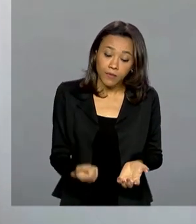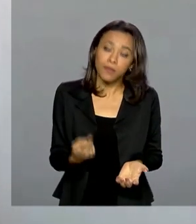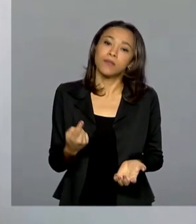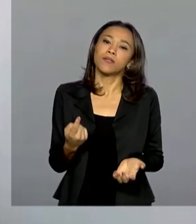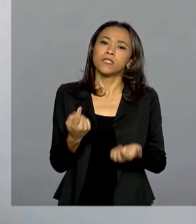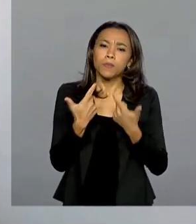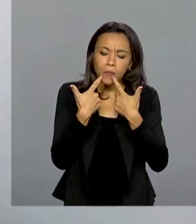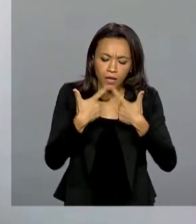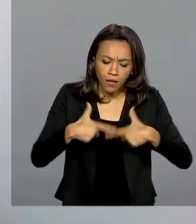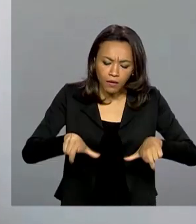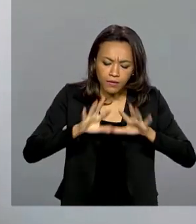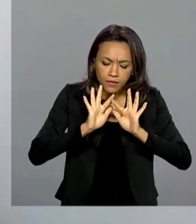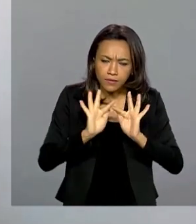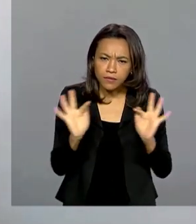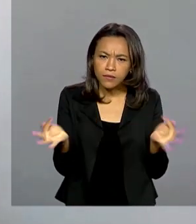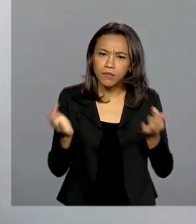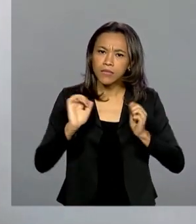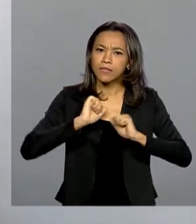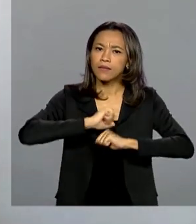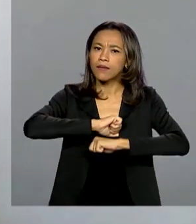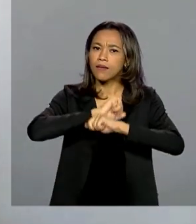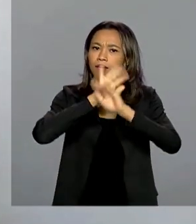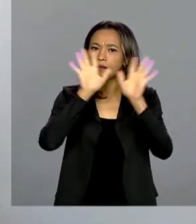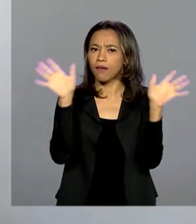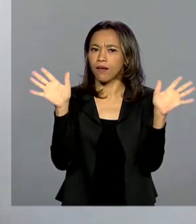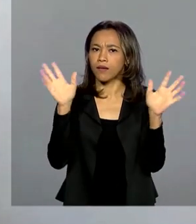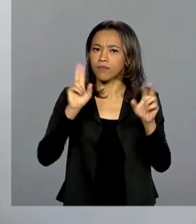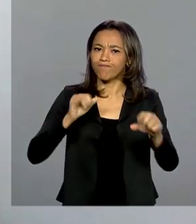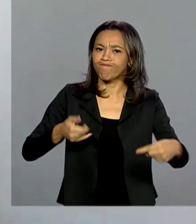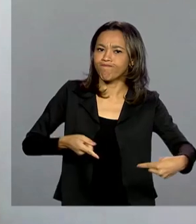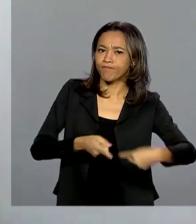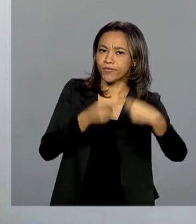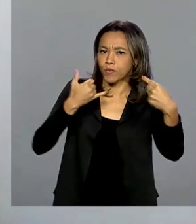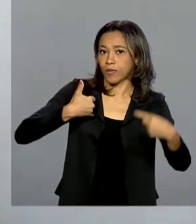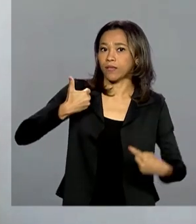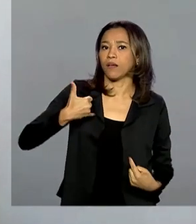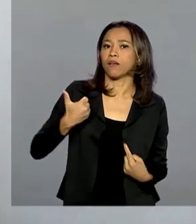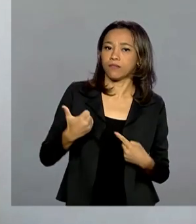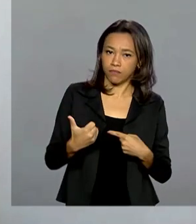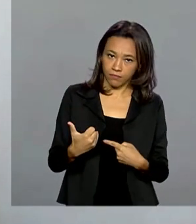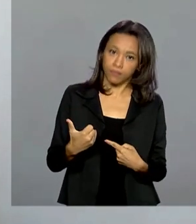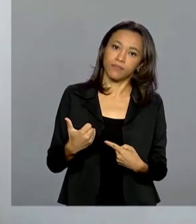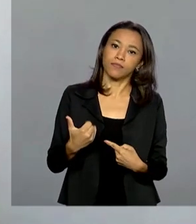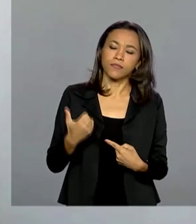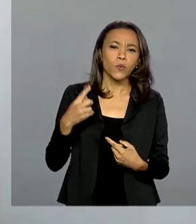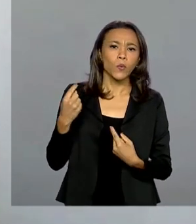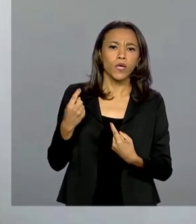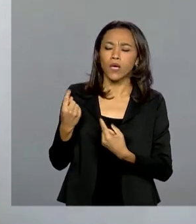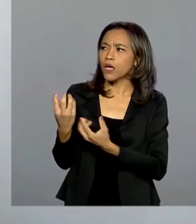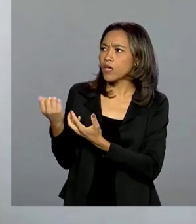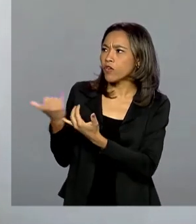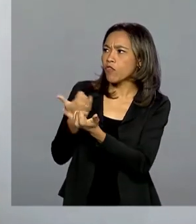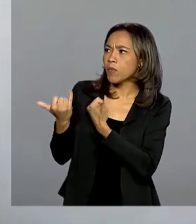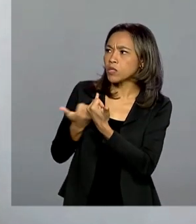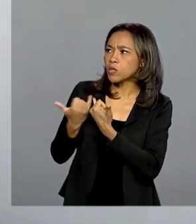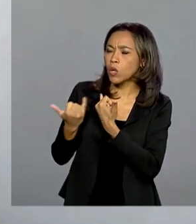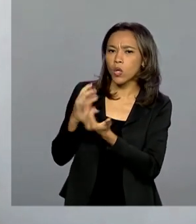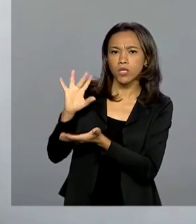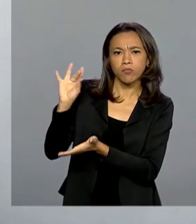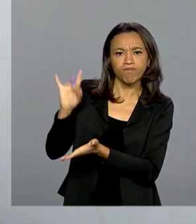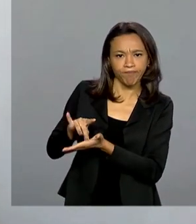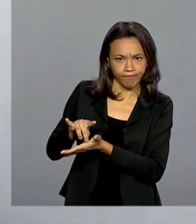linguagem simples e clara, de acordo com a idade dela, baseado em informações das autoridades